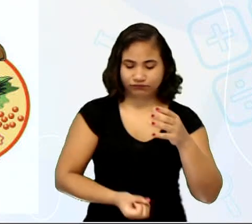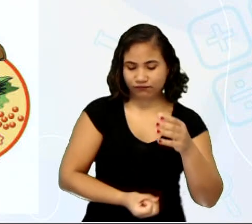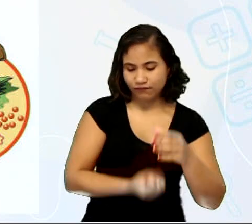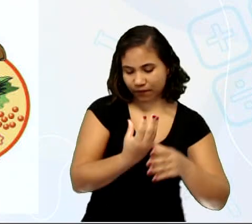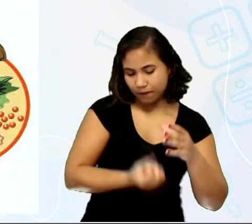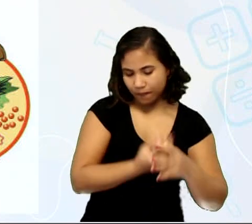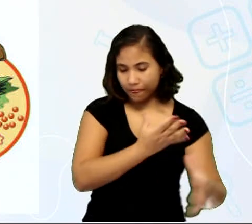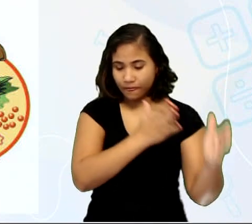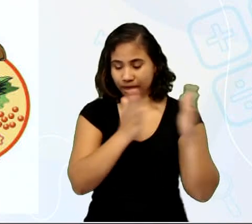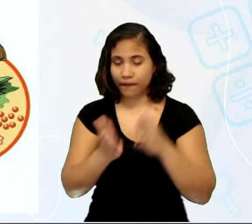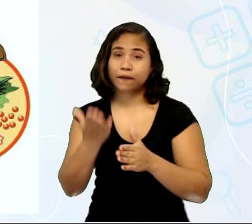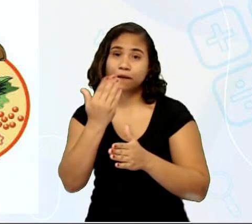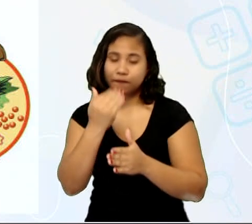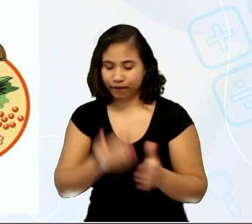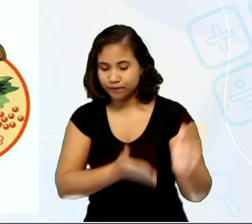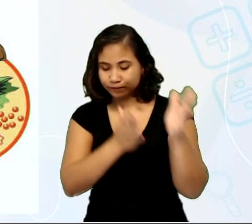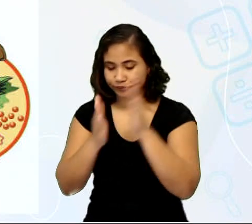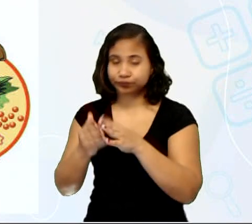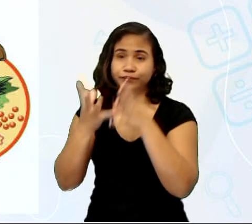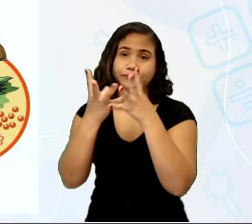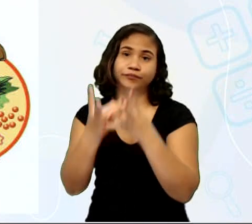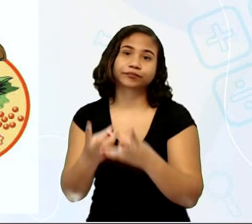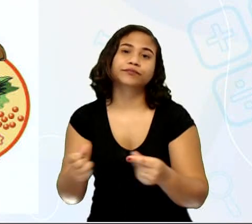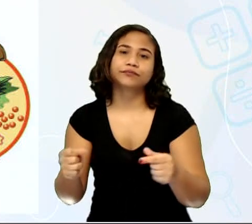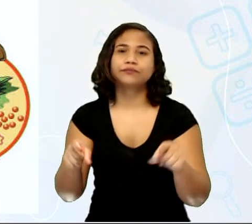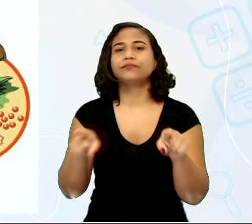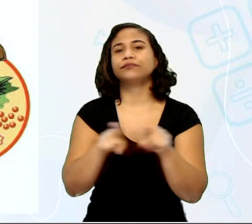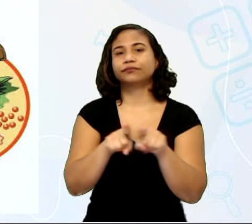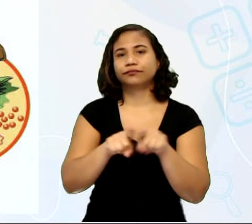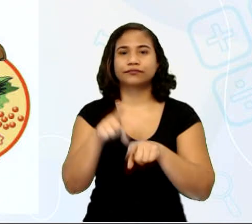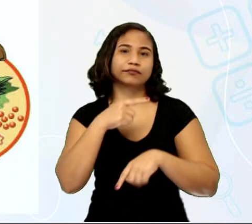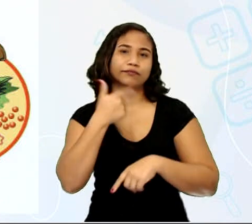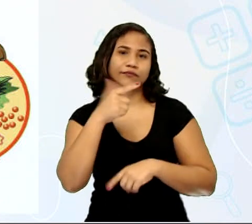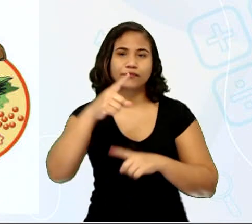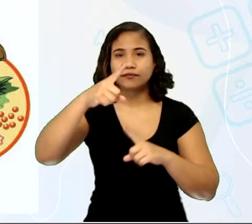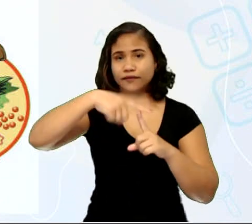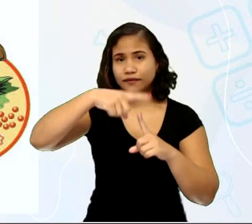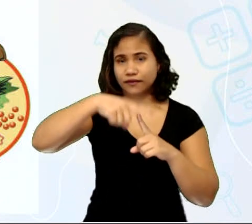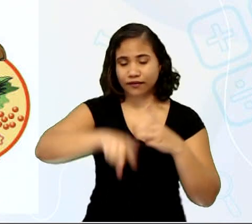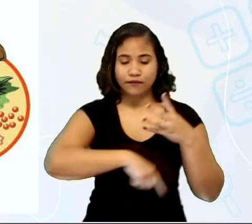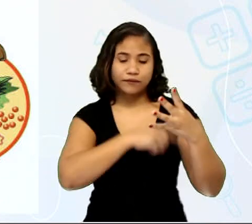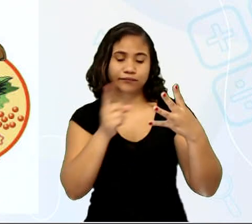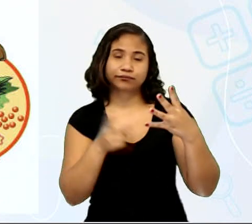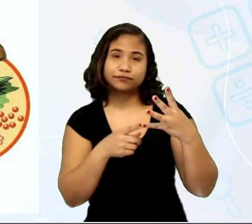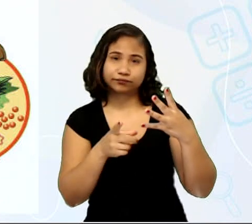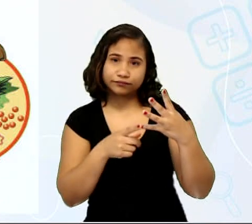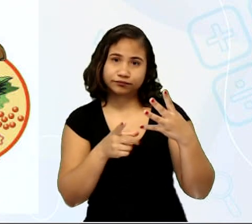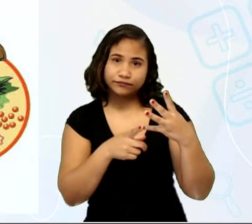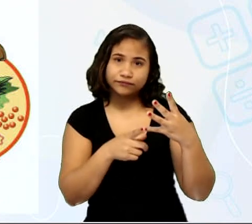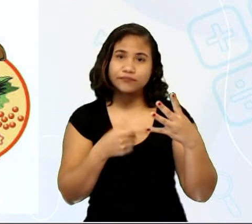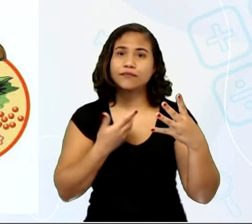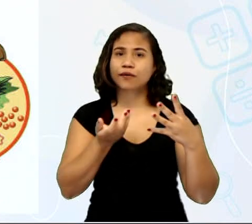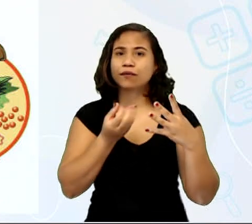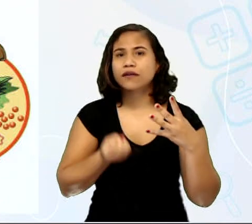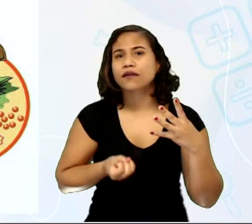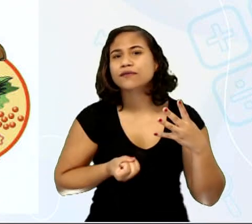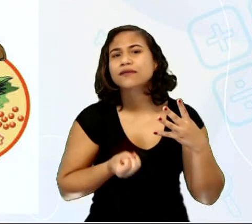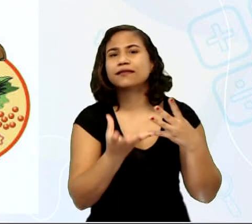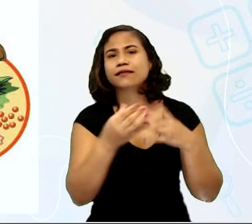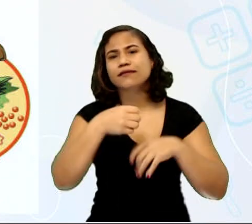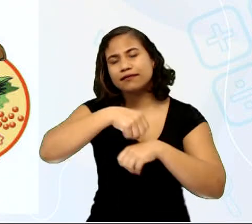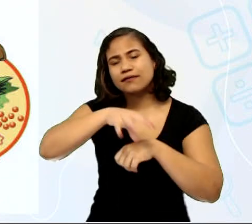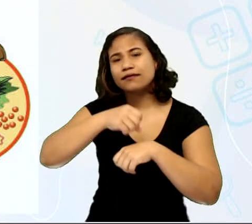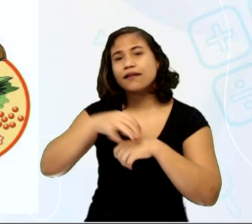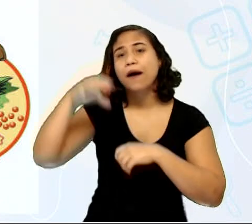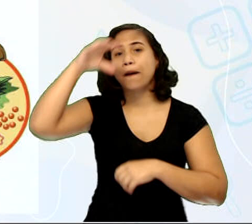consumidores e decompositores. Mas existe um outro tipo de classificação que eu quero que nós